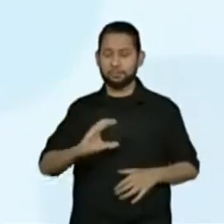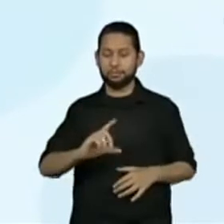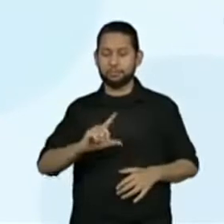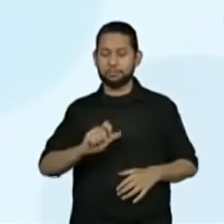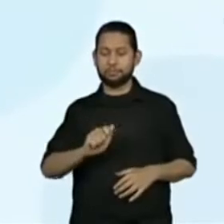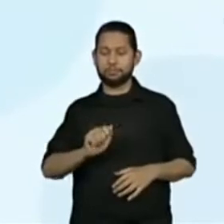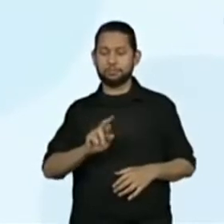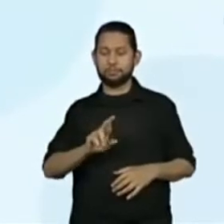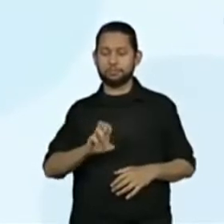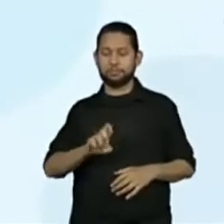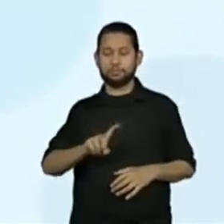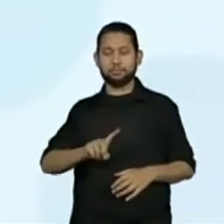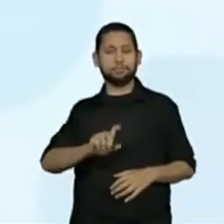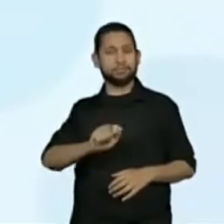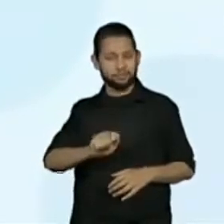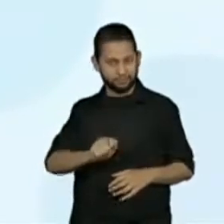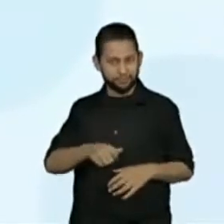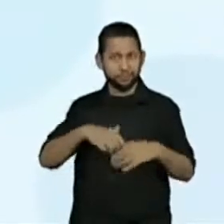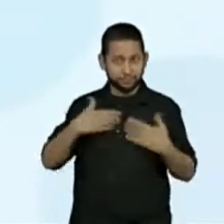Melhor ainda.